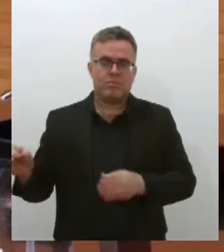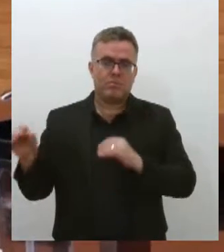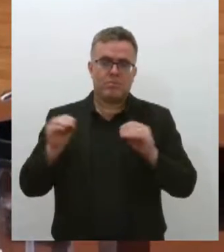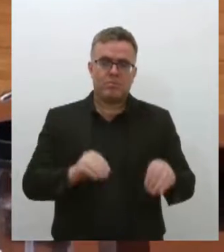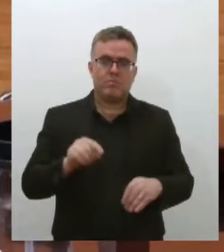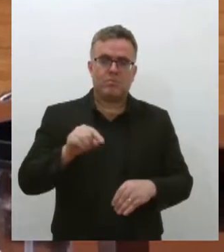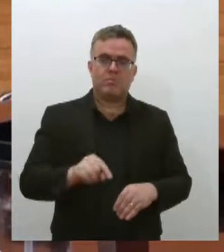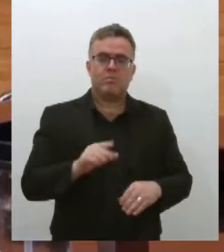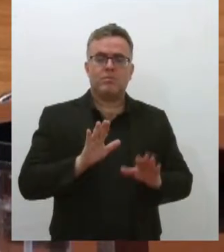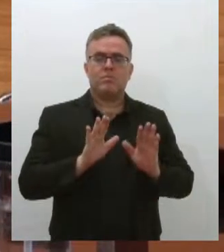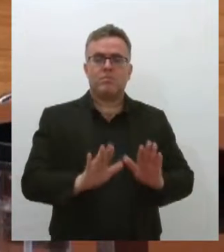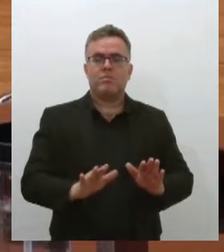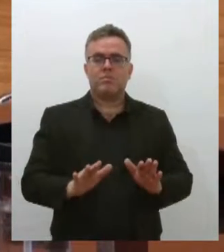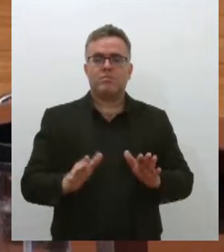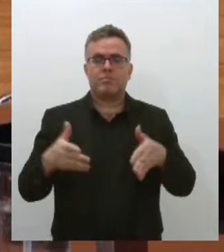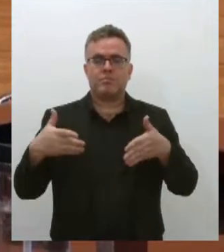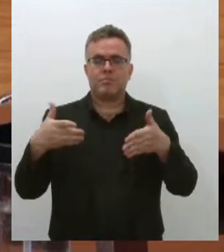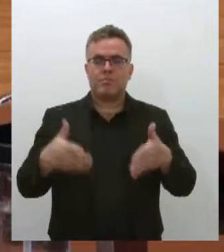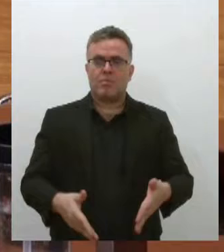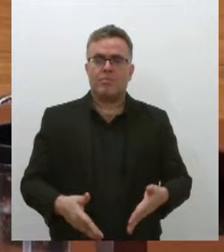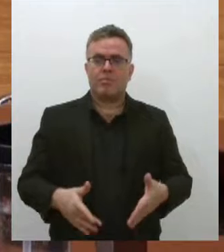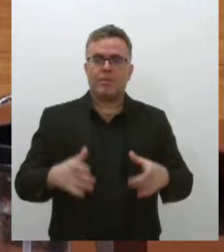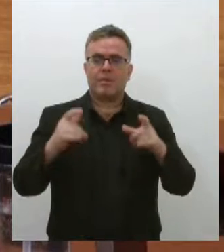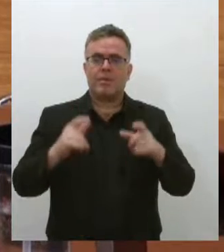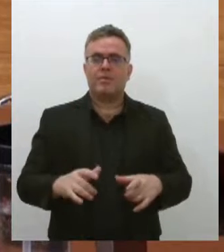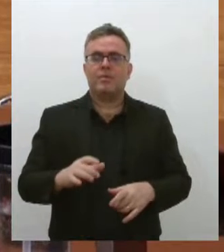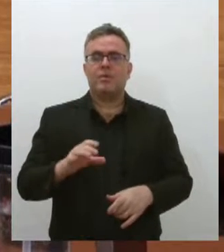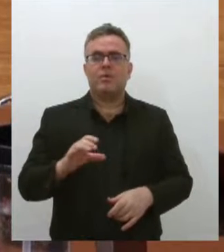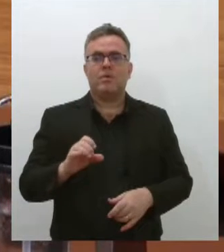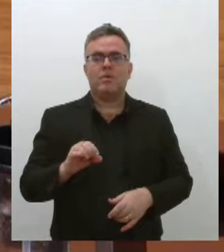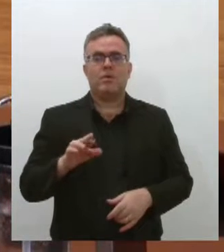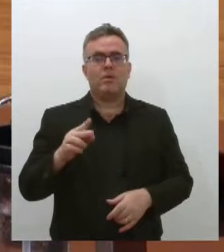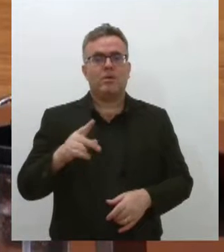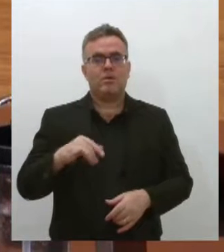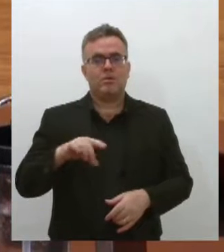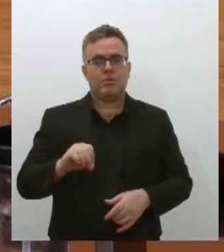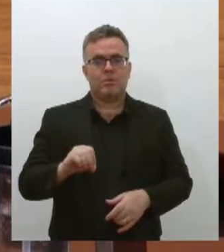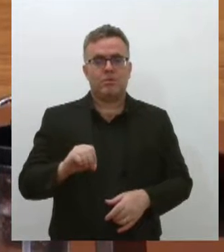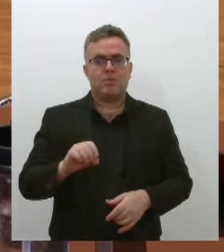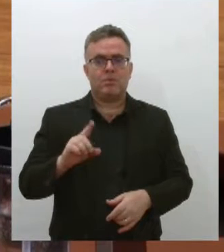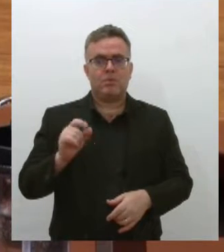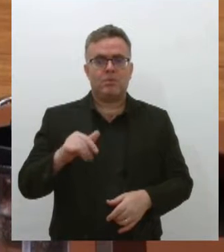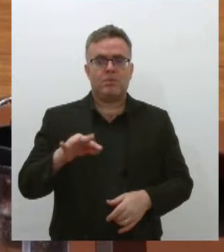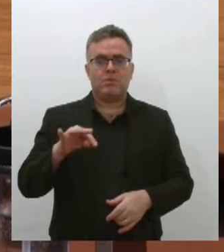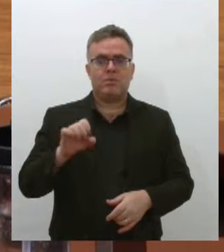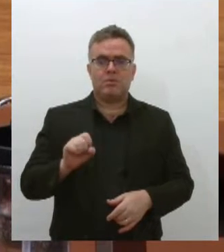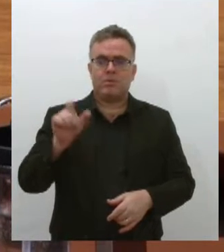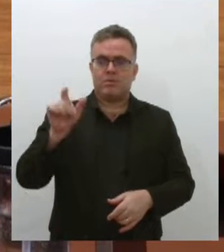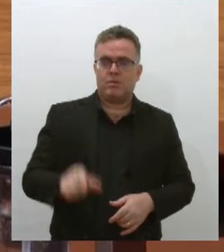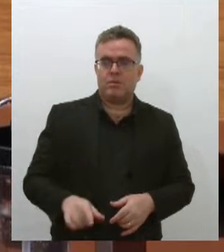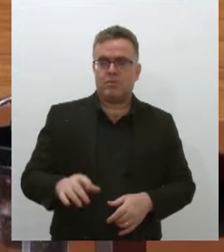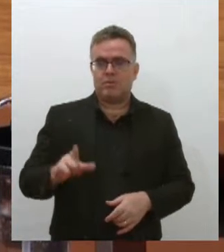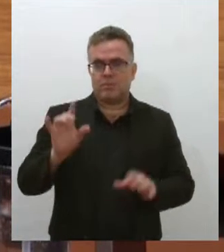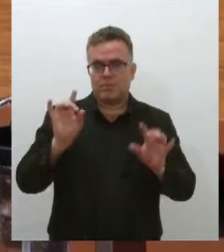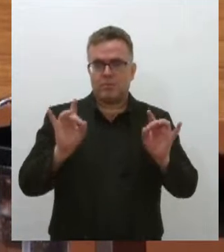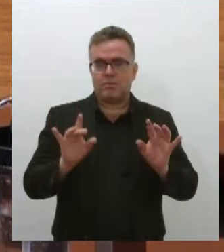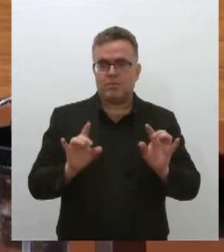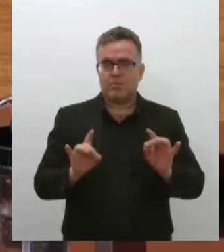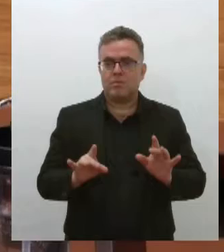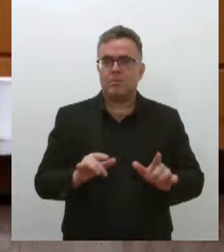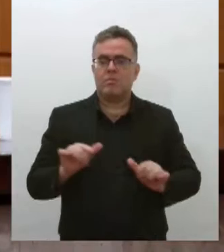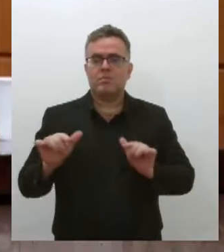foi ao chegar no bairro Orlando Dantas, onde mora até hoje, que Léo se destacou com o trabalho